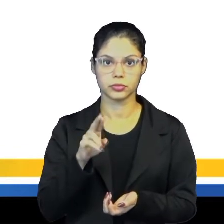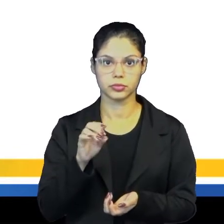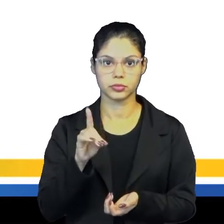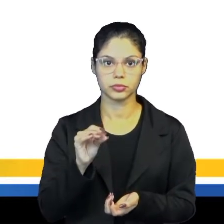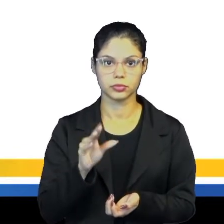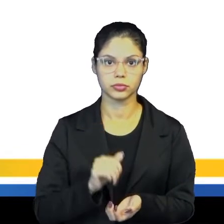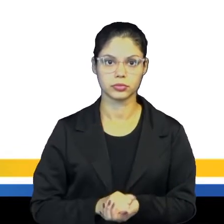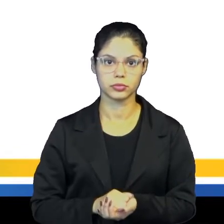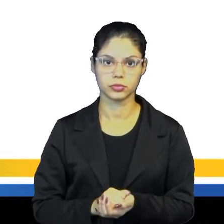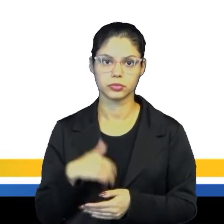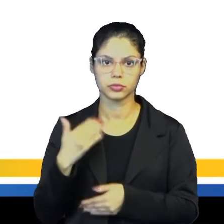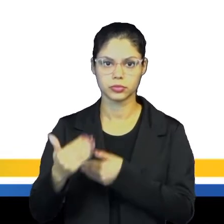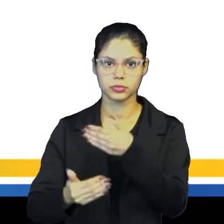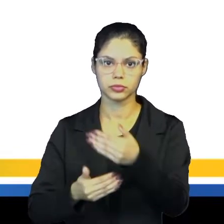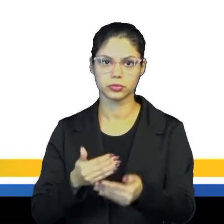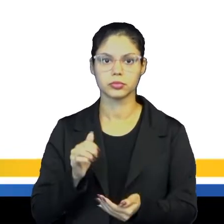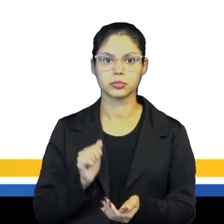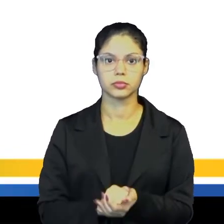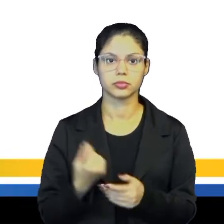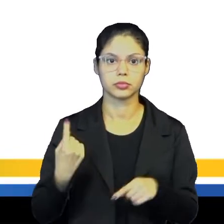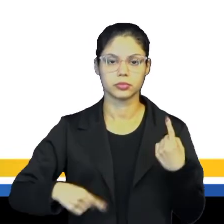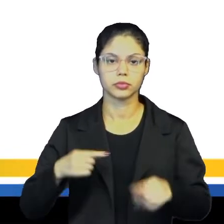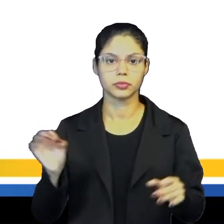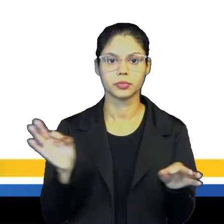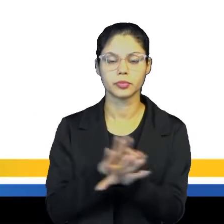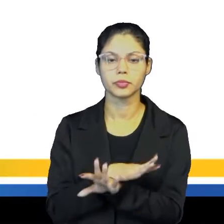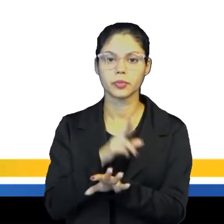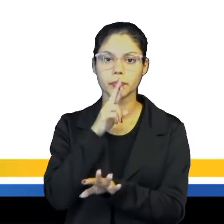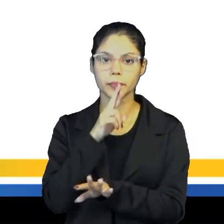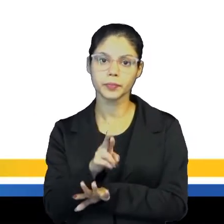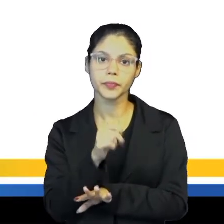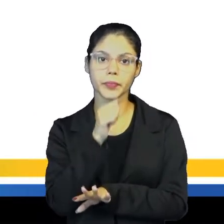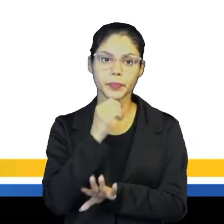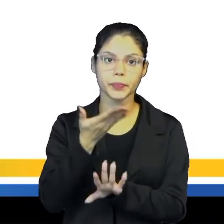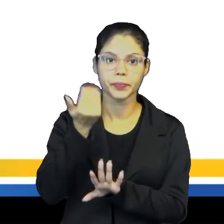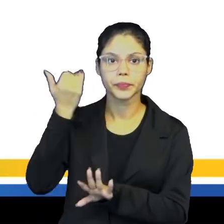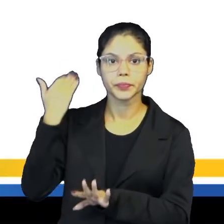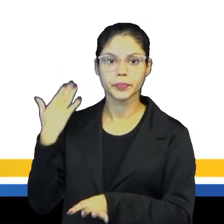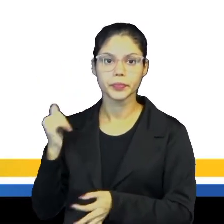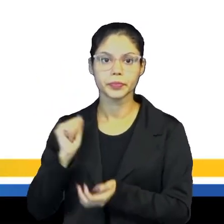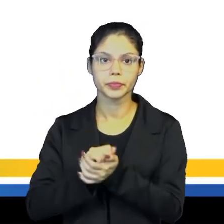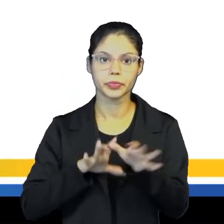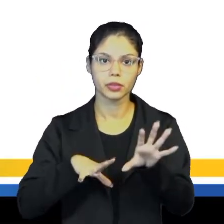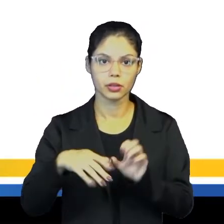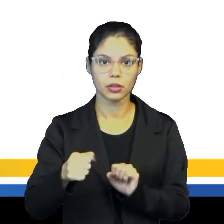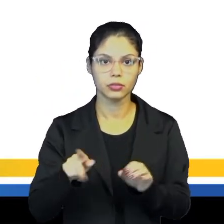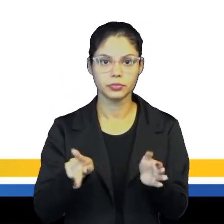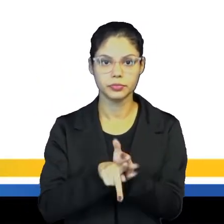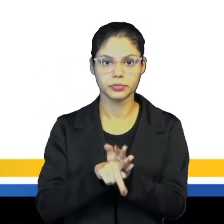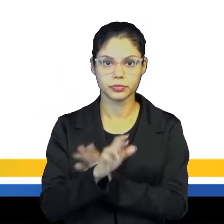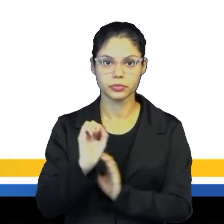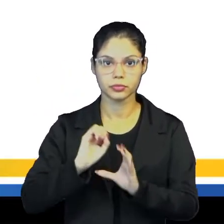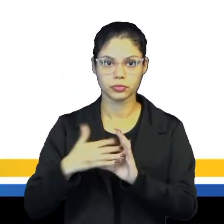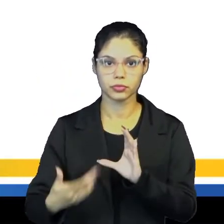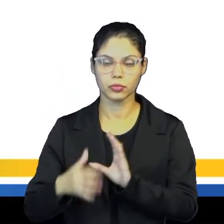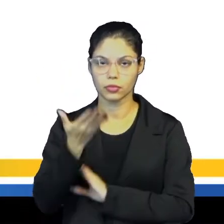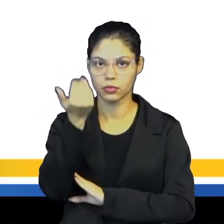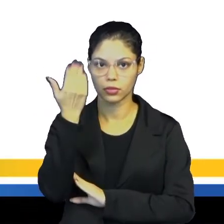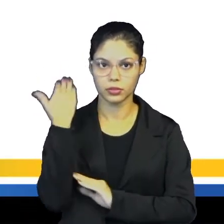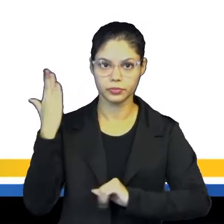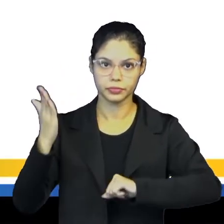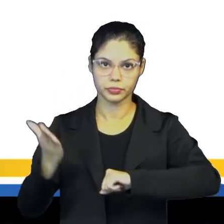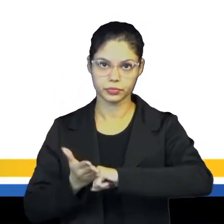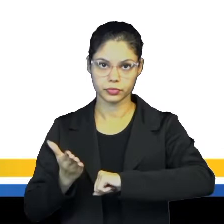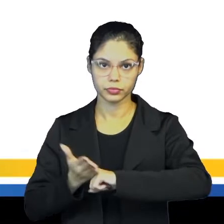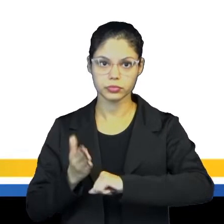Esse processo de centralização política acabaria por resultar mais tarde na formação de um sistema característico da era moderna,